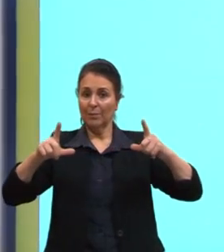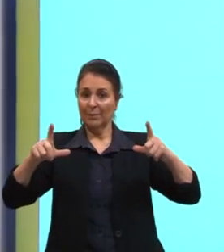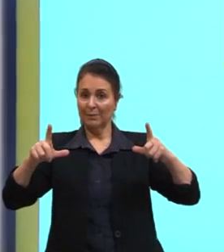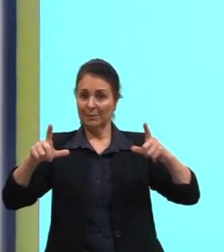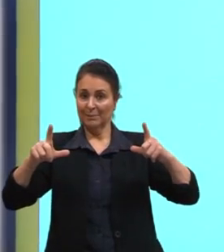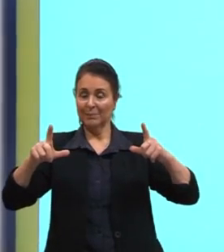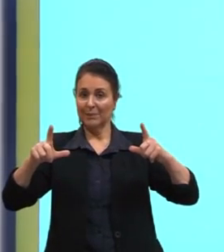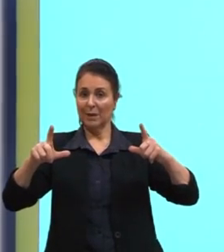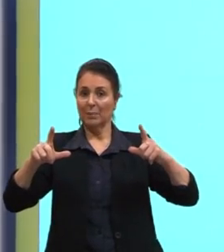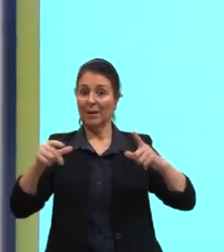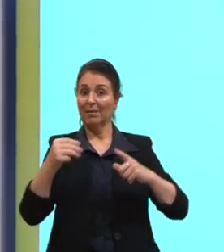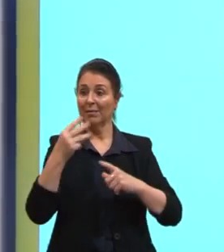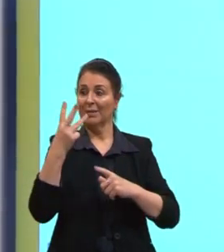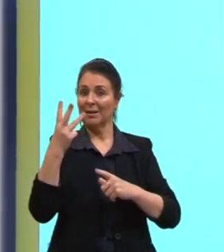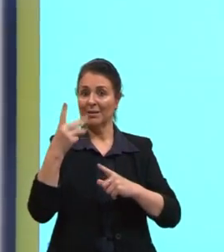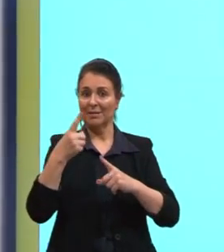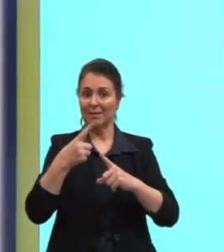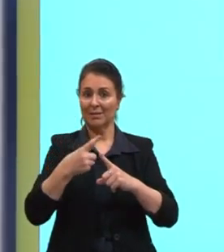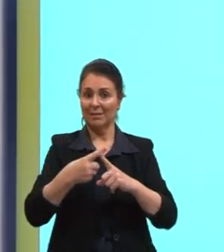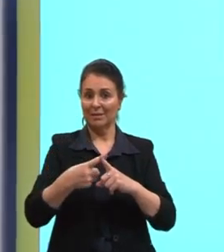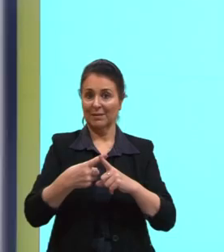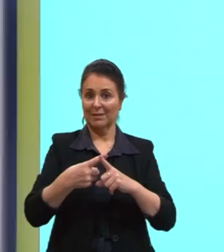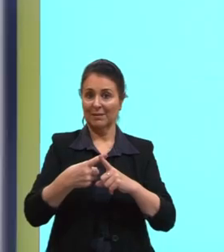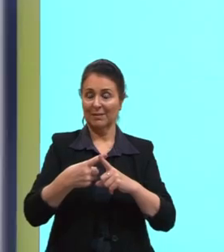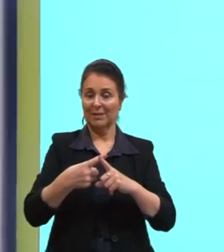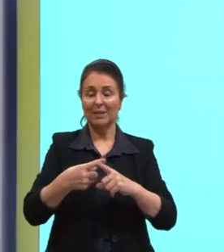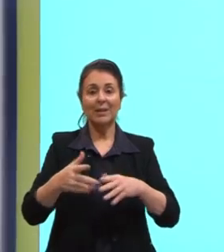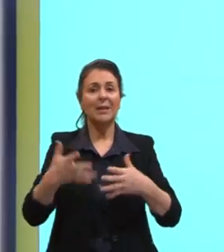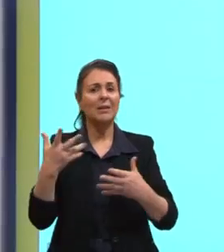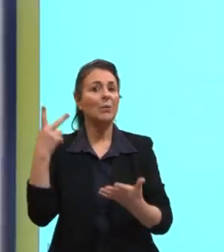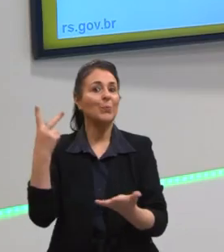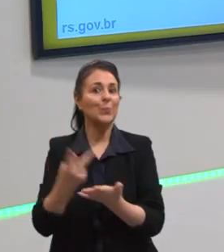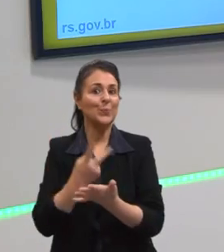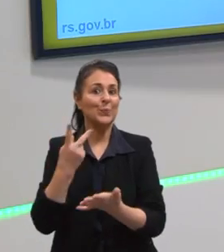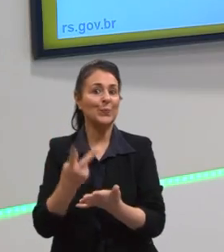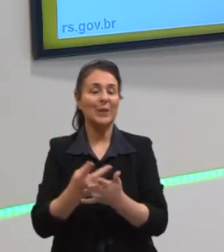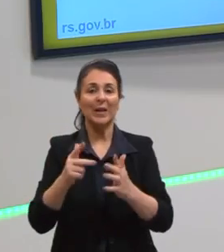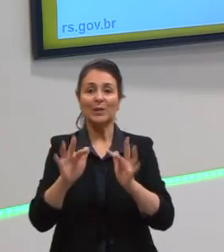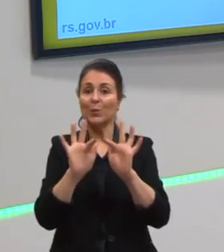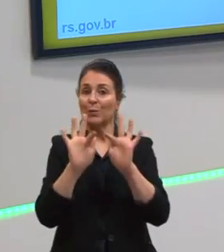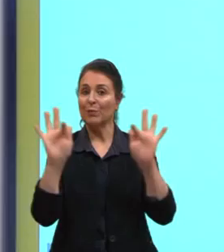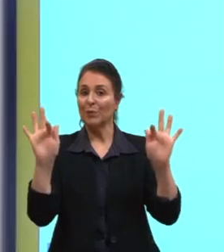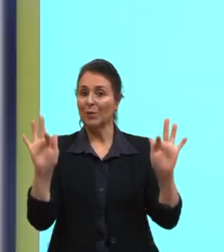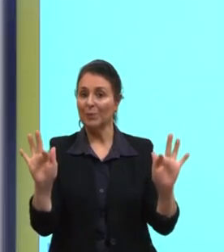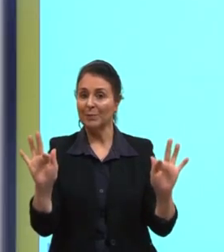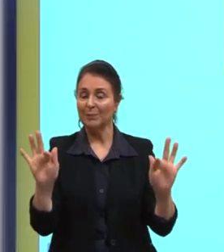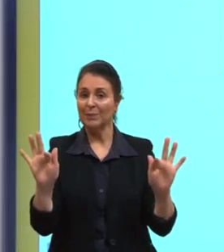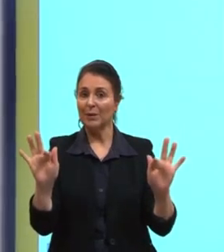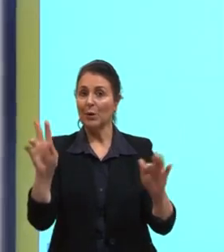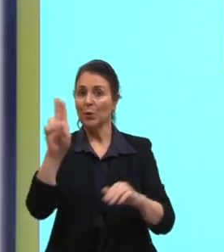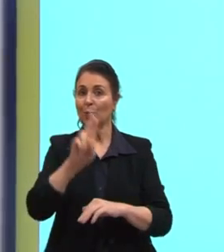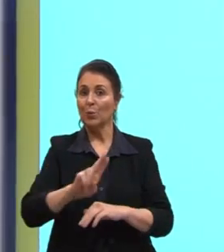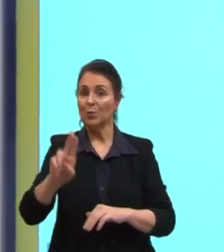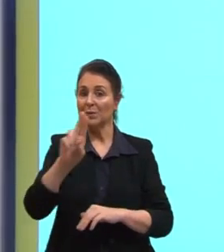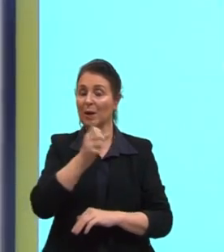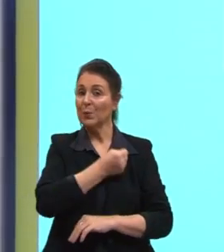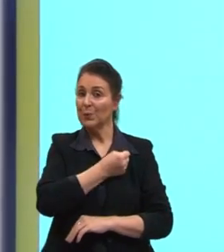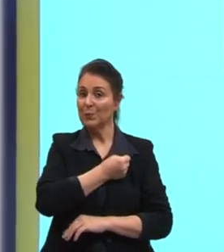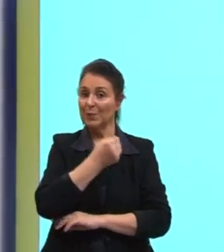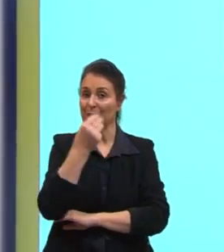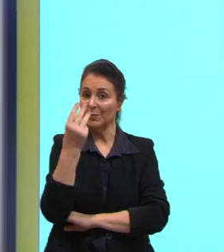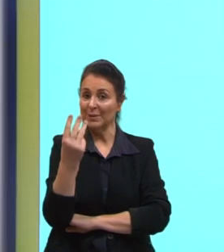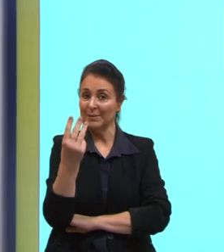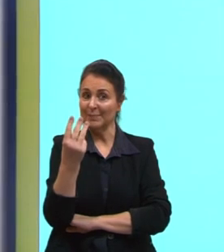e para cá. Então, são três vezes. Então, o que acontece com a nossa fórmula agora? A gente coloca o número 3 aqui.